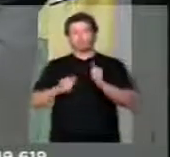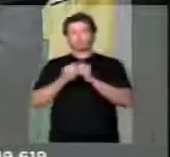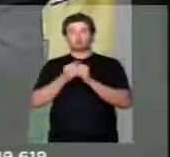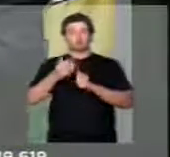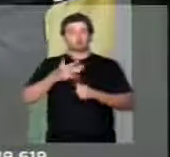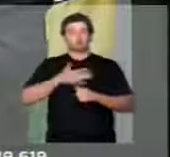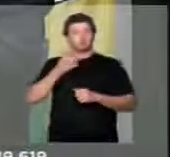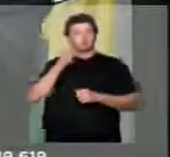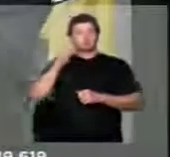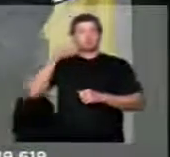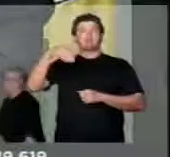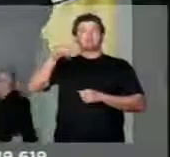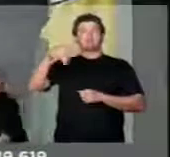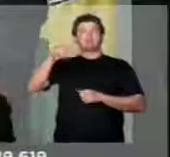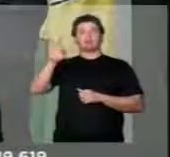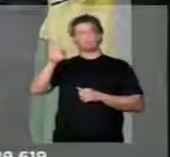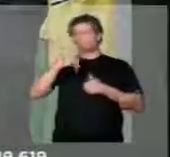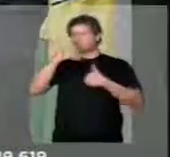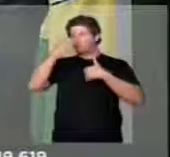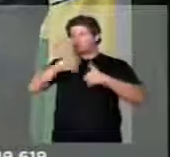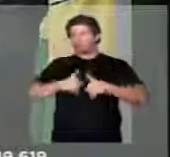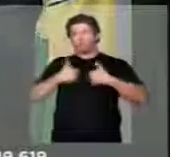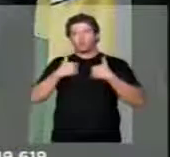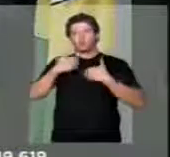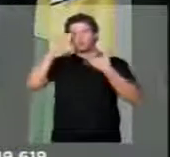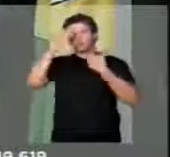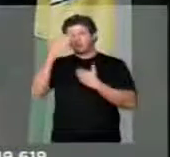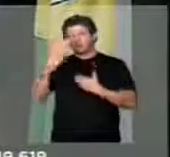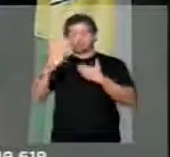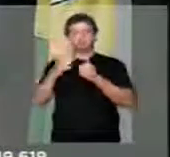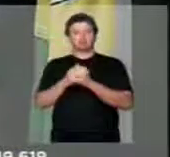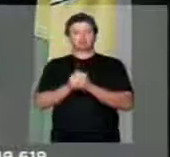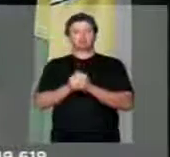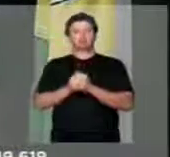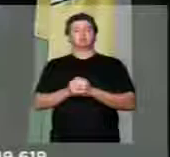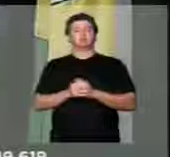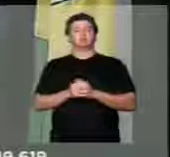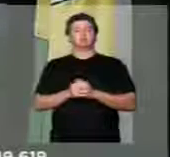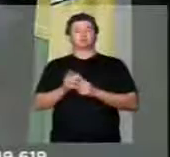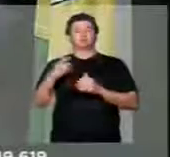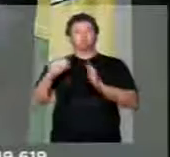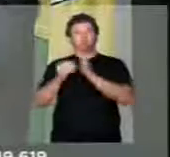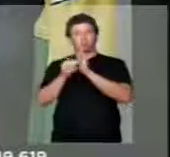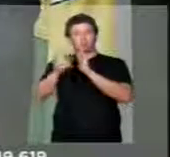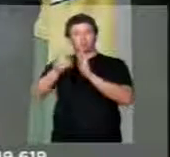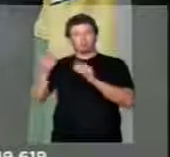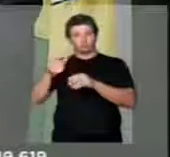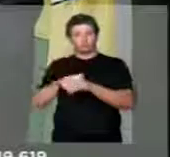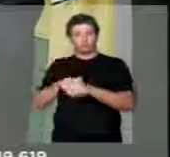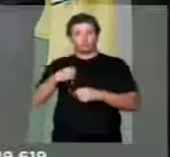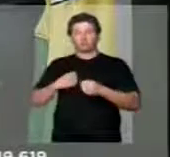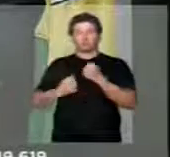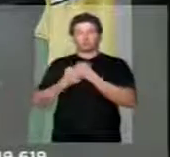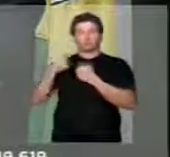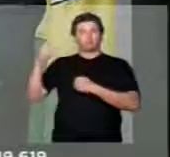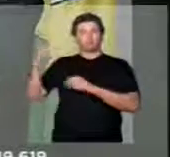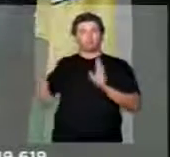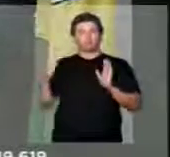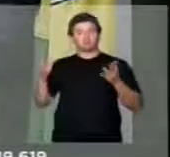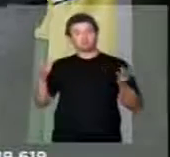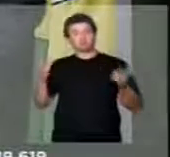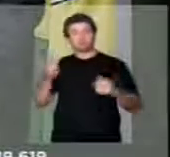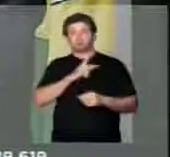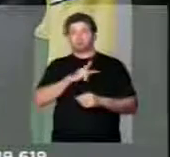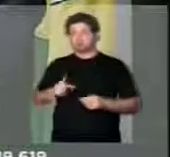orgulho, né, e agradeço a todos os 13 que nós colocamos em pauta, votamos e eu tenho o apoio deles. Então, senhor presidente,